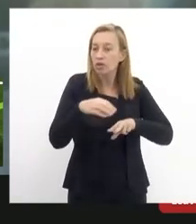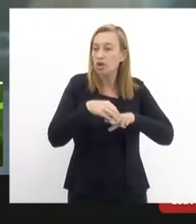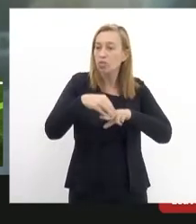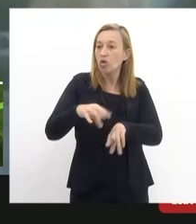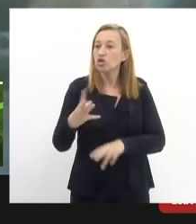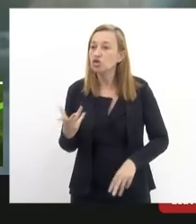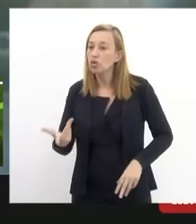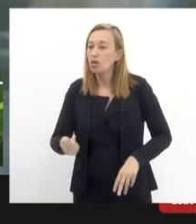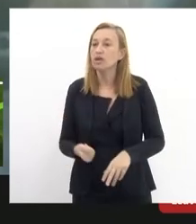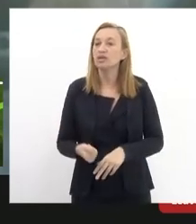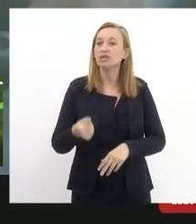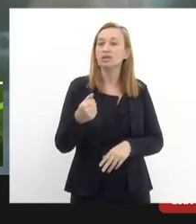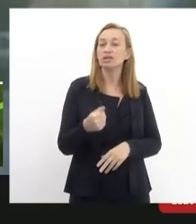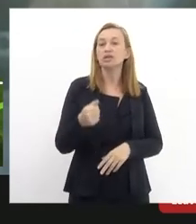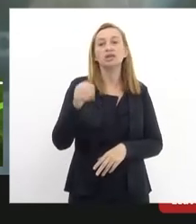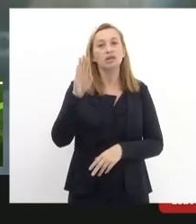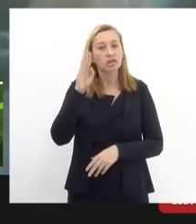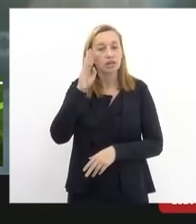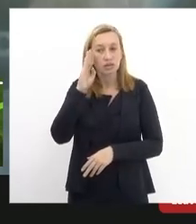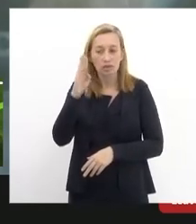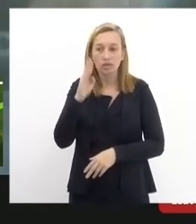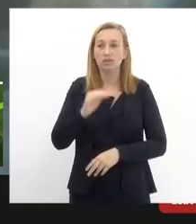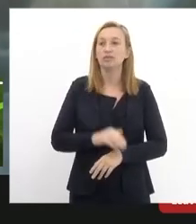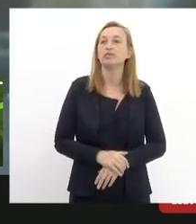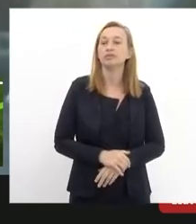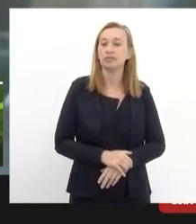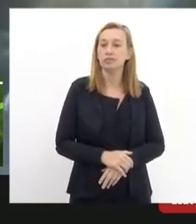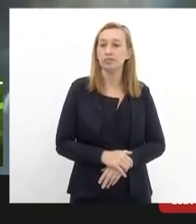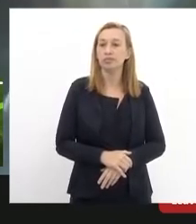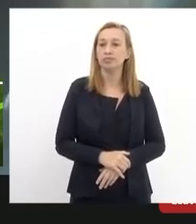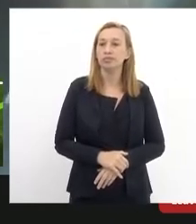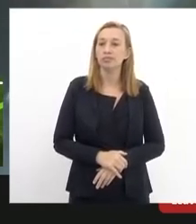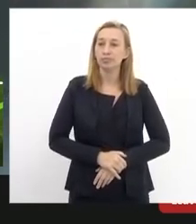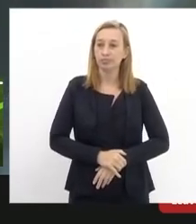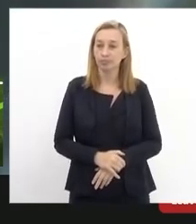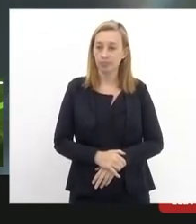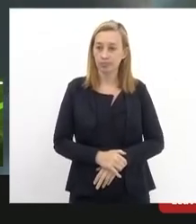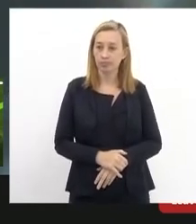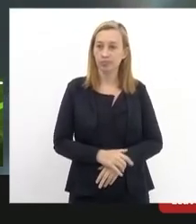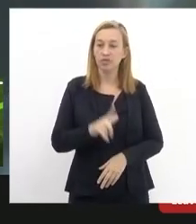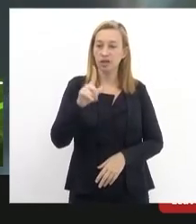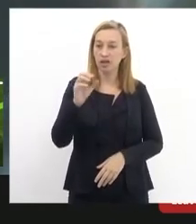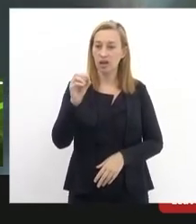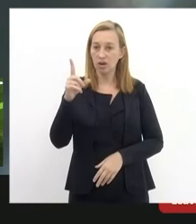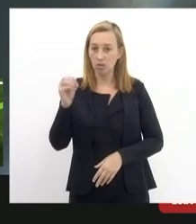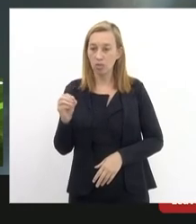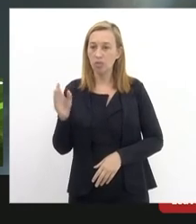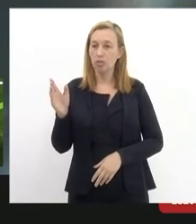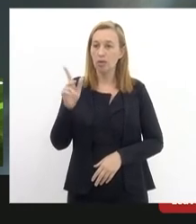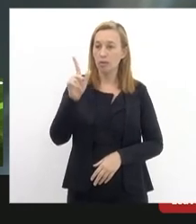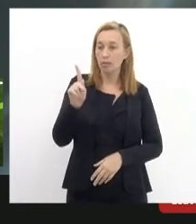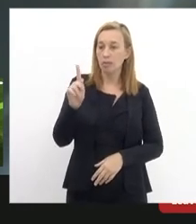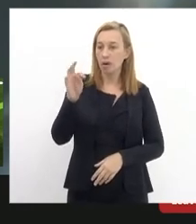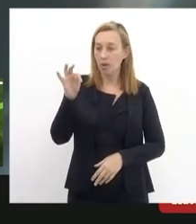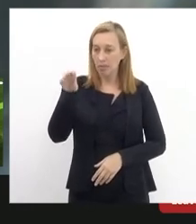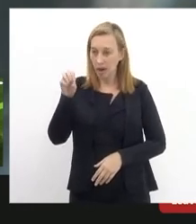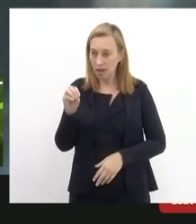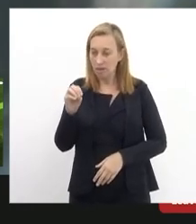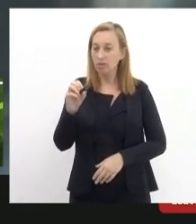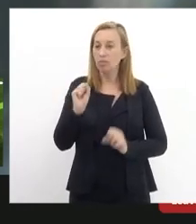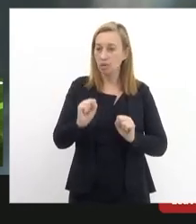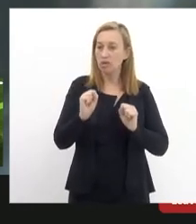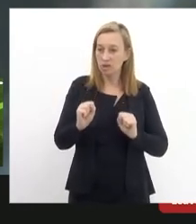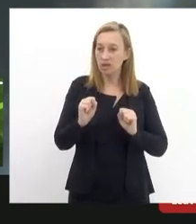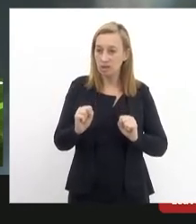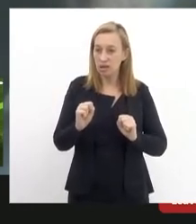qualidade prioritariamente que o largo dos paulamatos possa ser atendido para que a